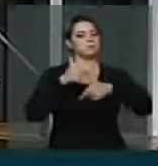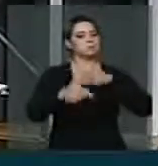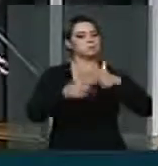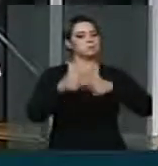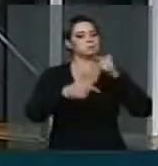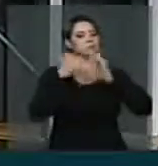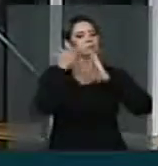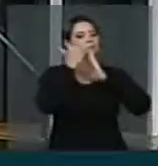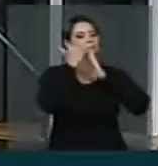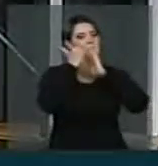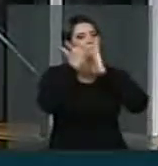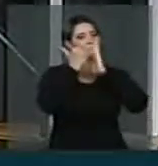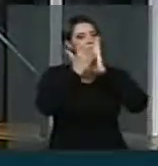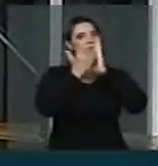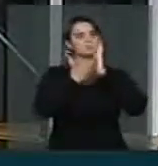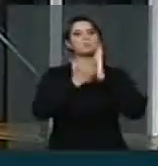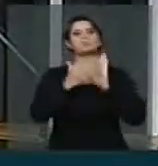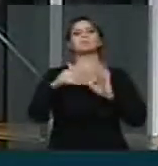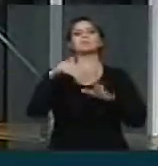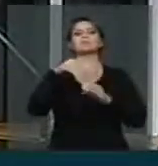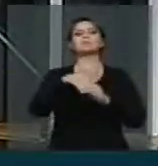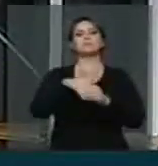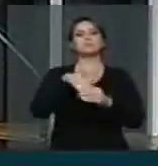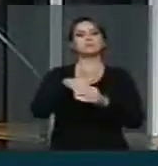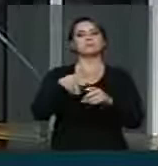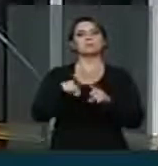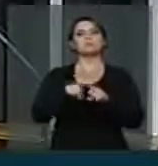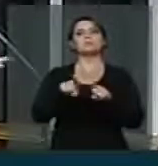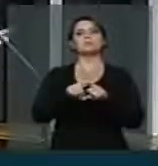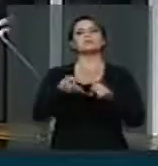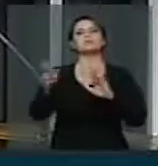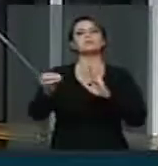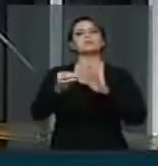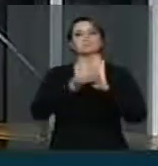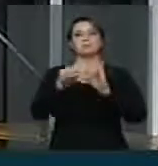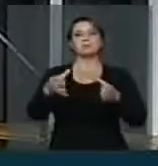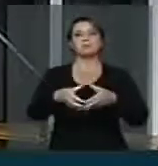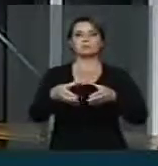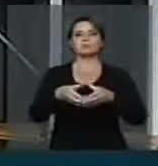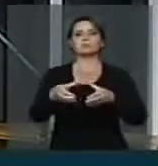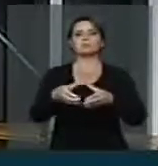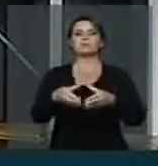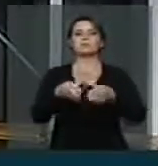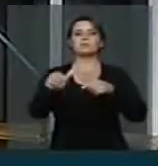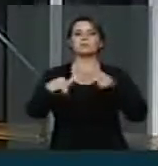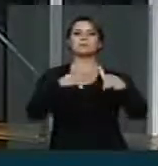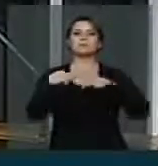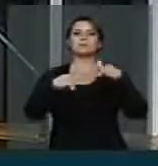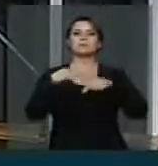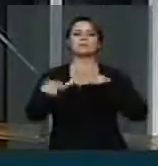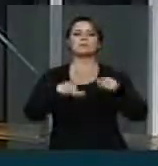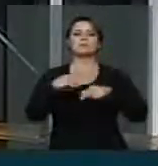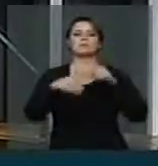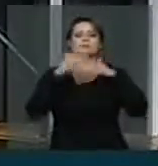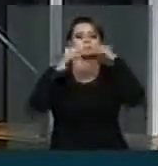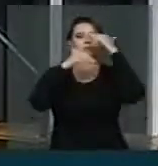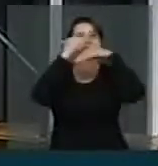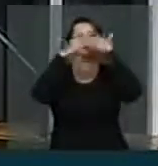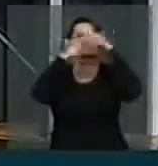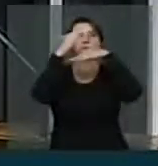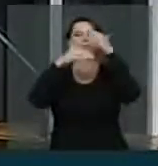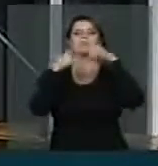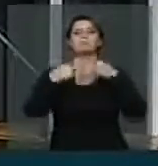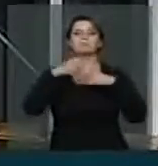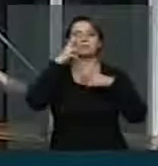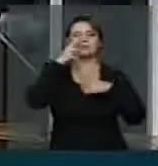pauta que agrega a incorporação dos trabalhadores no desenvolvimento. Nós temos que apreciar e